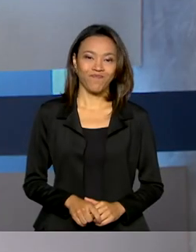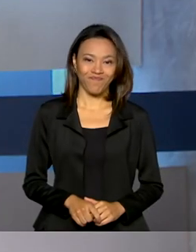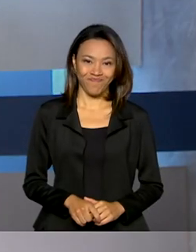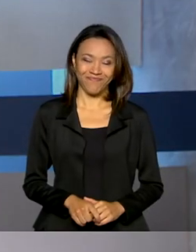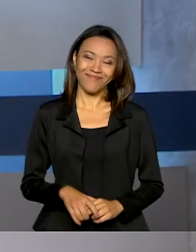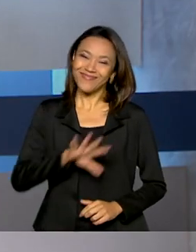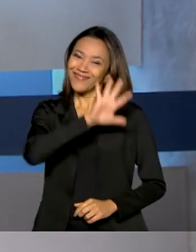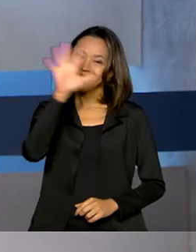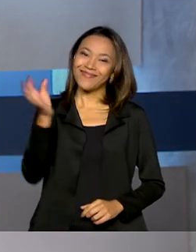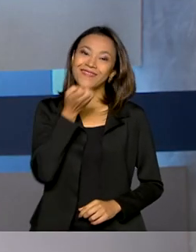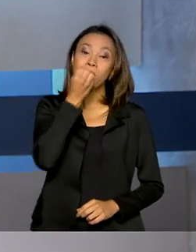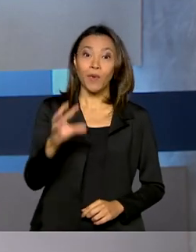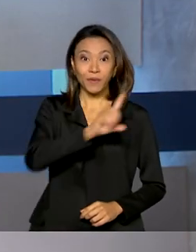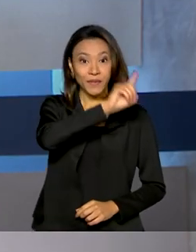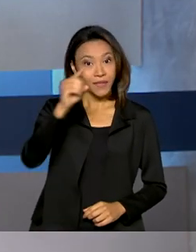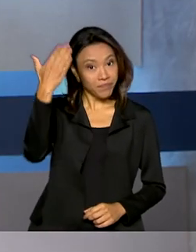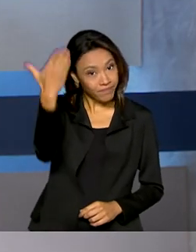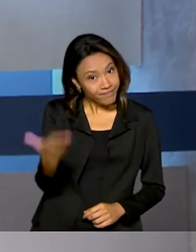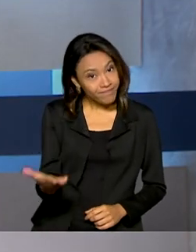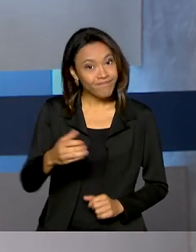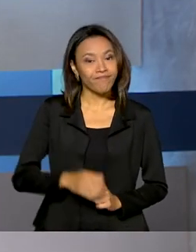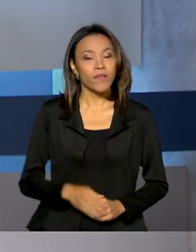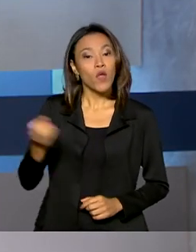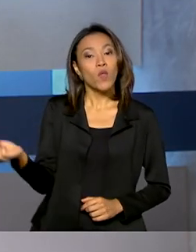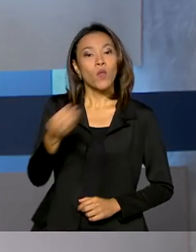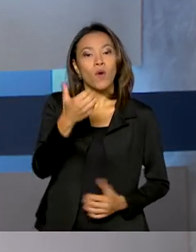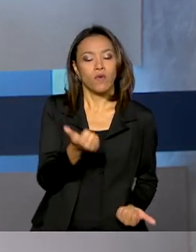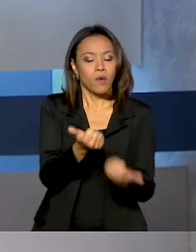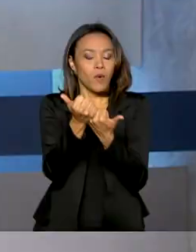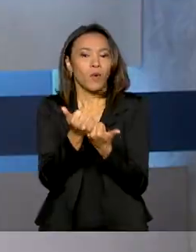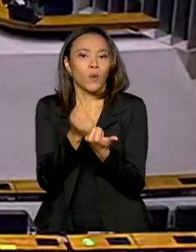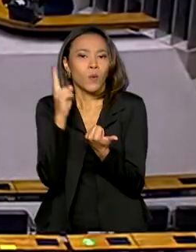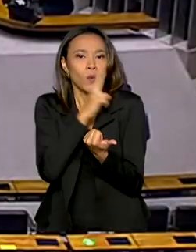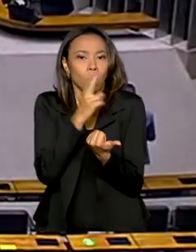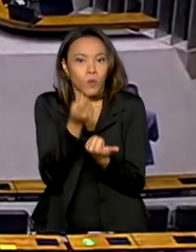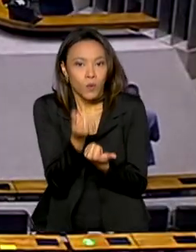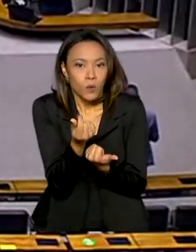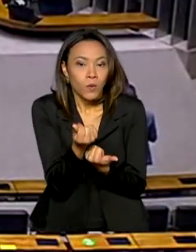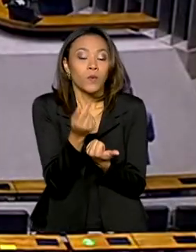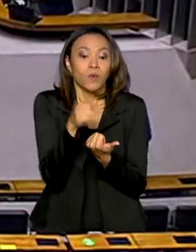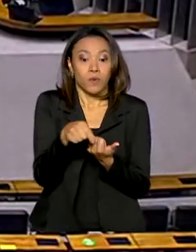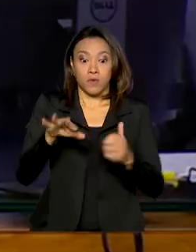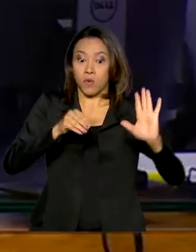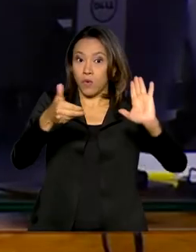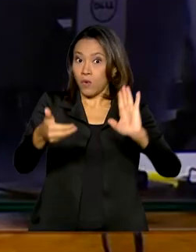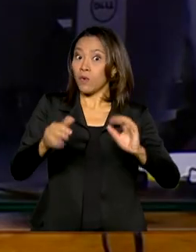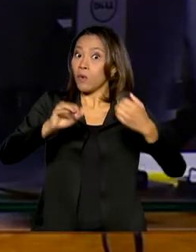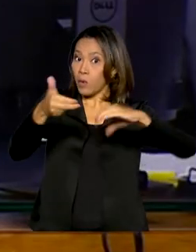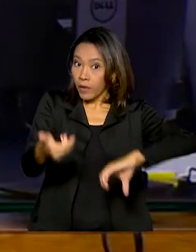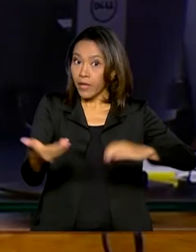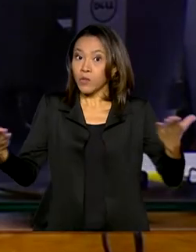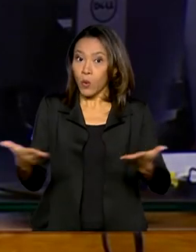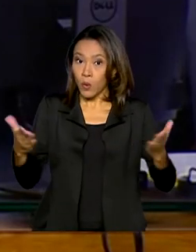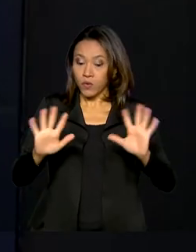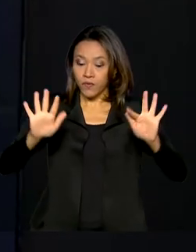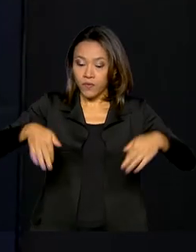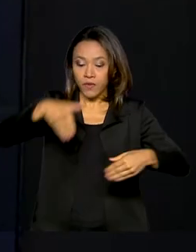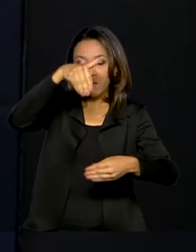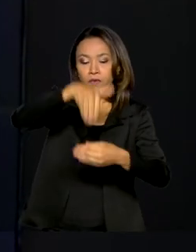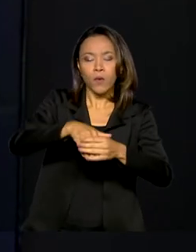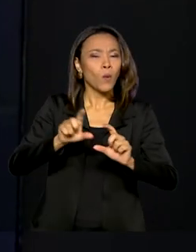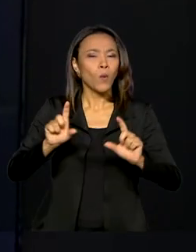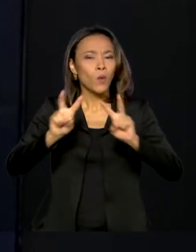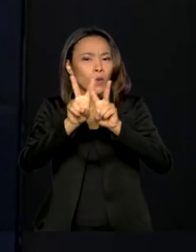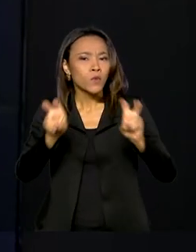Olá, bom dia pra você! Novo auxílio emergencial. Congresso finaliza hoje a votação da PEC que abre